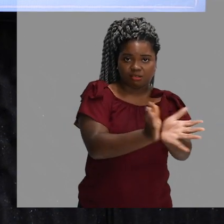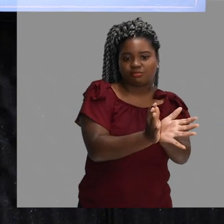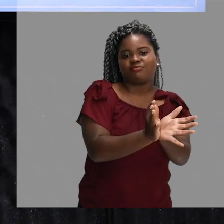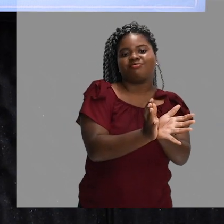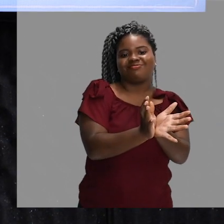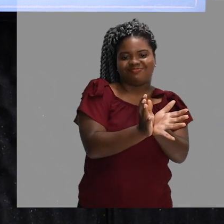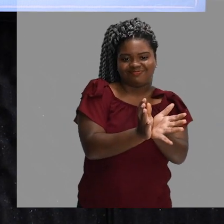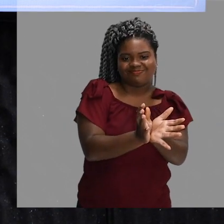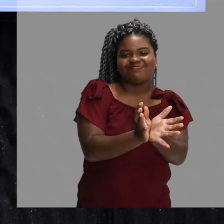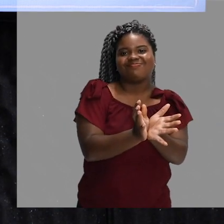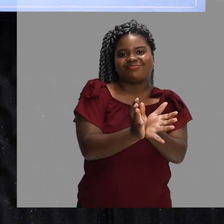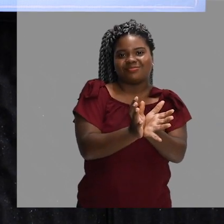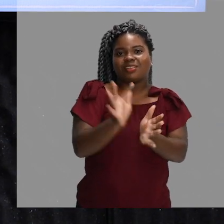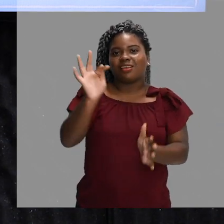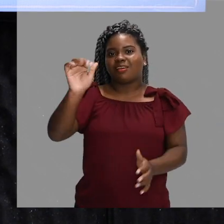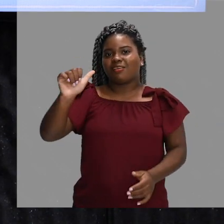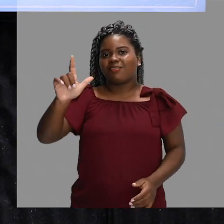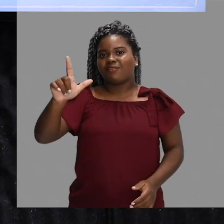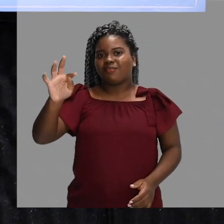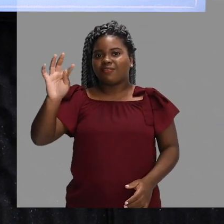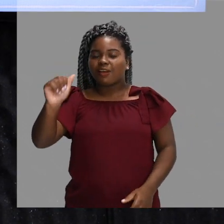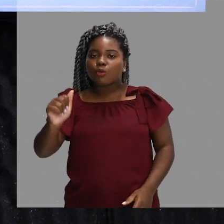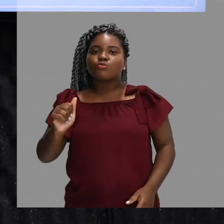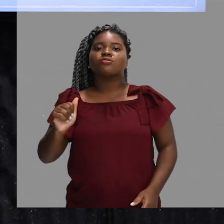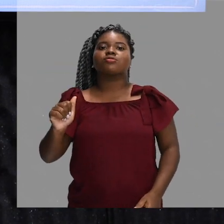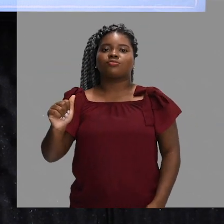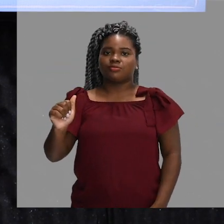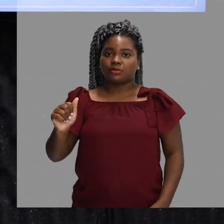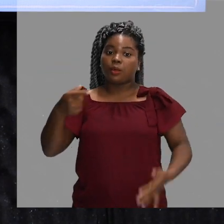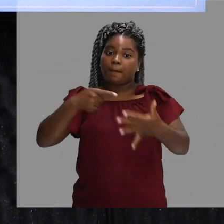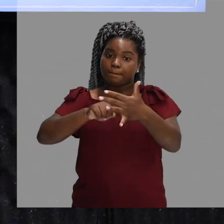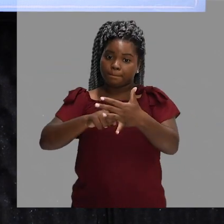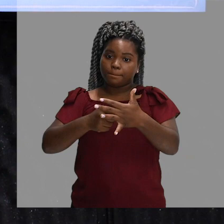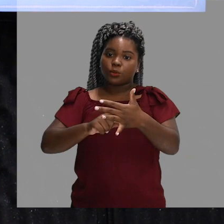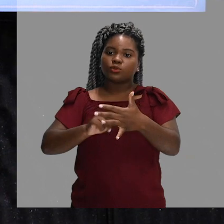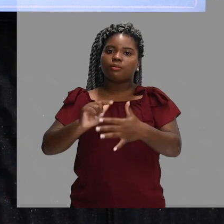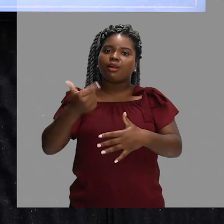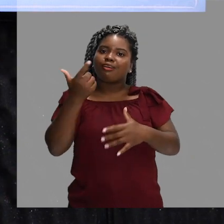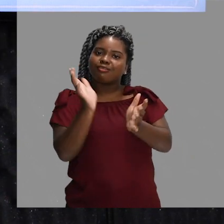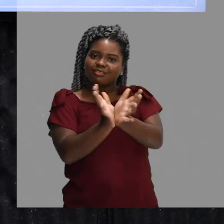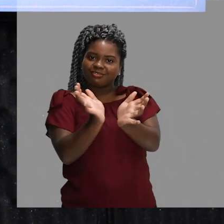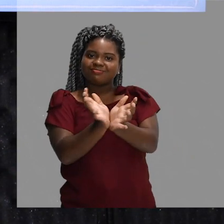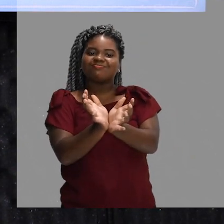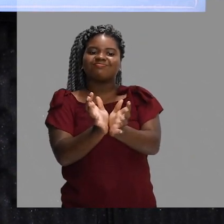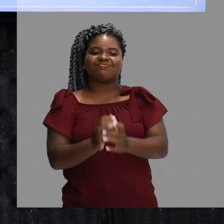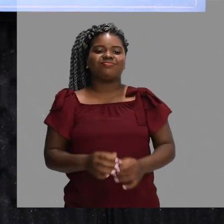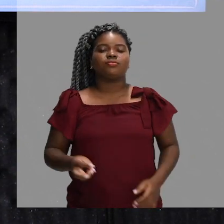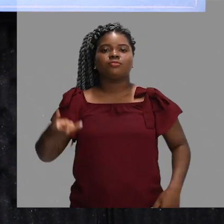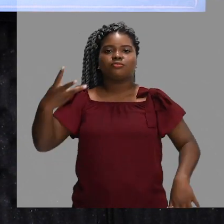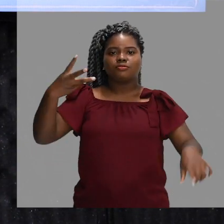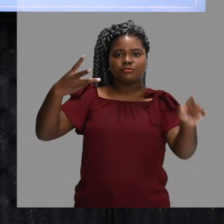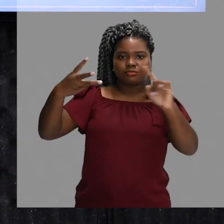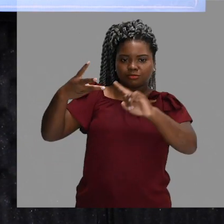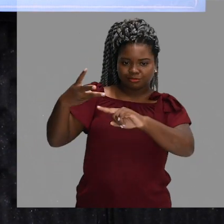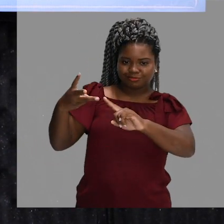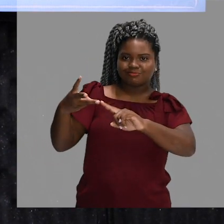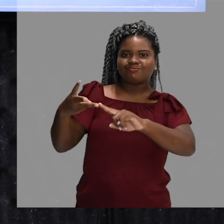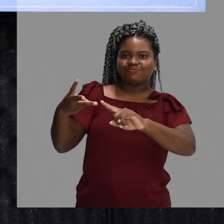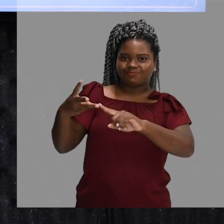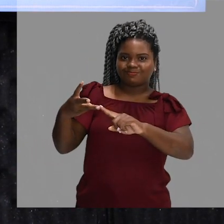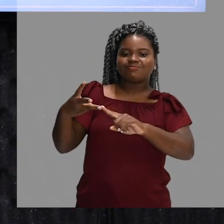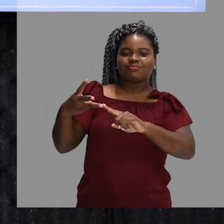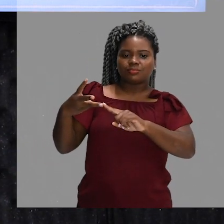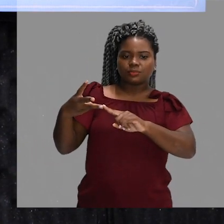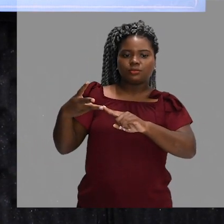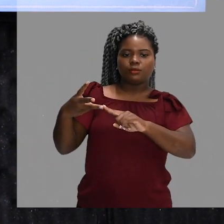é considerado o quê? Falta. Então, ponto para a equipe adversária. E nós temos uma outra